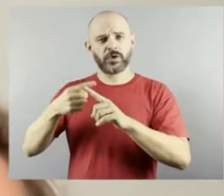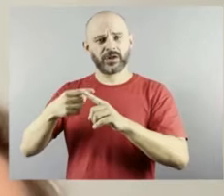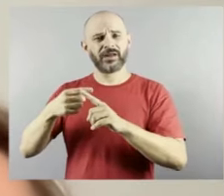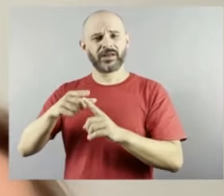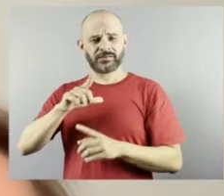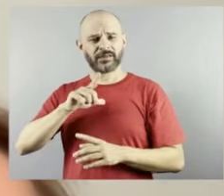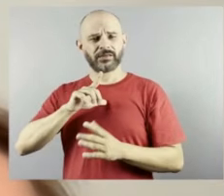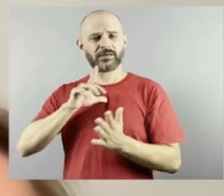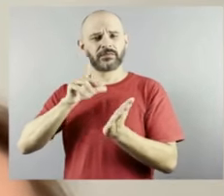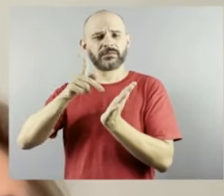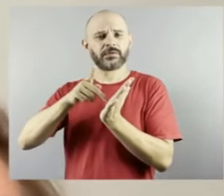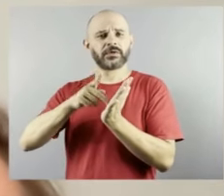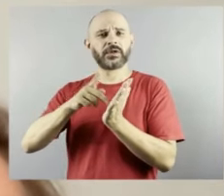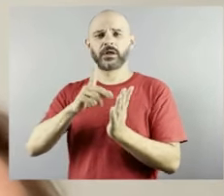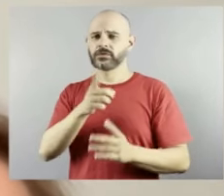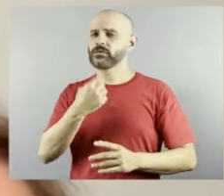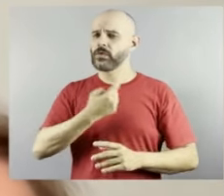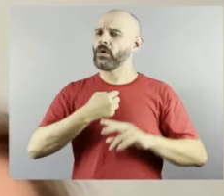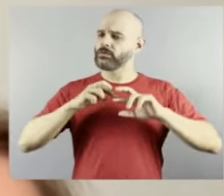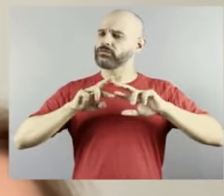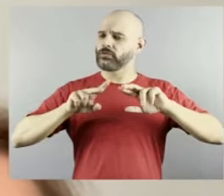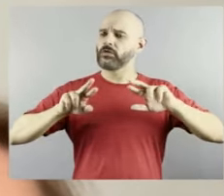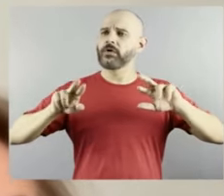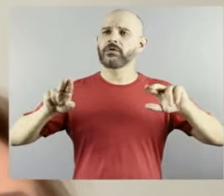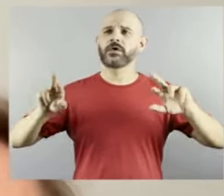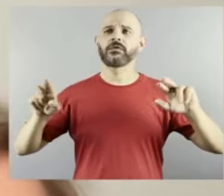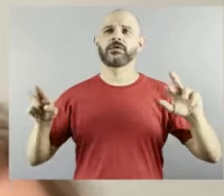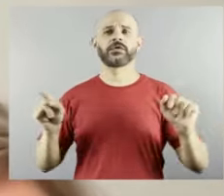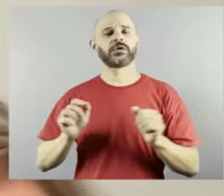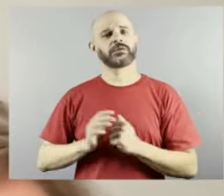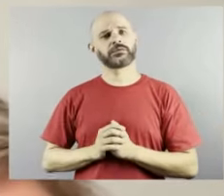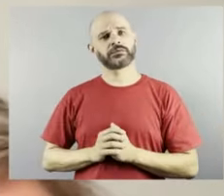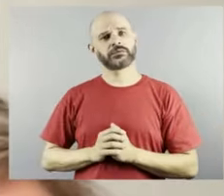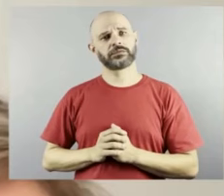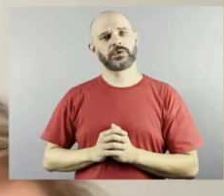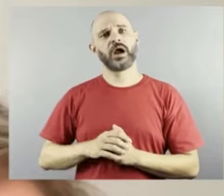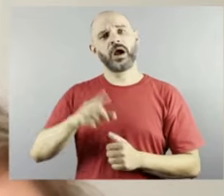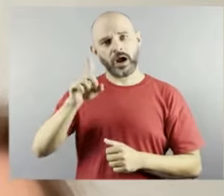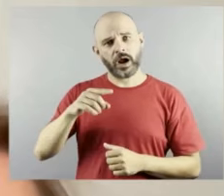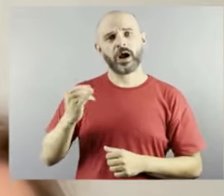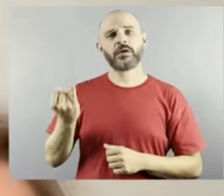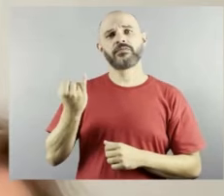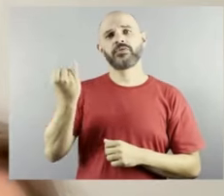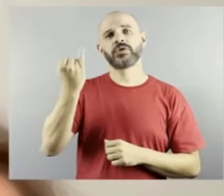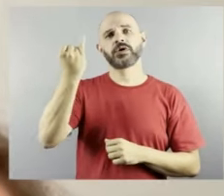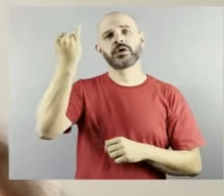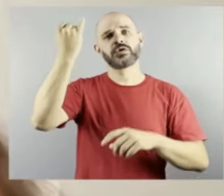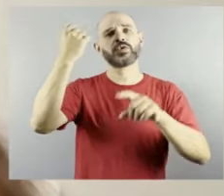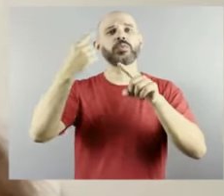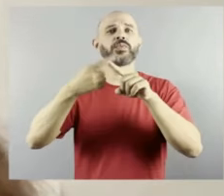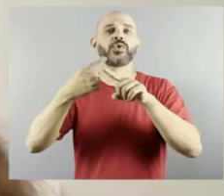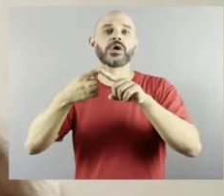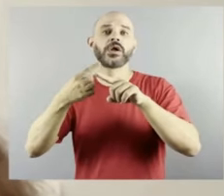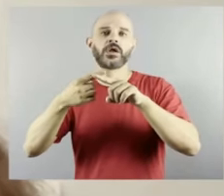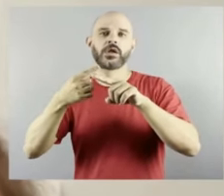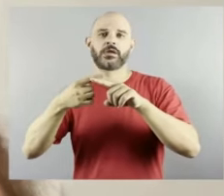É assim, é muito, muito importante porque o público e a sociedade em geral